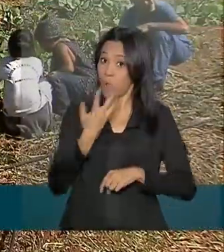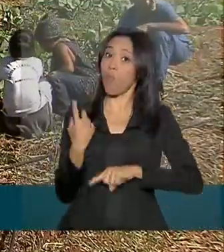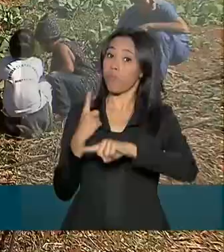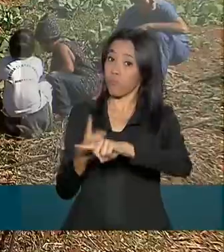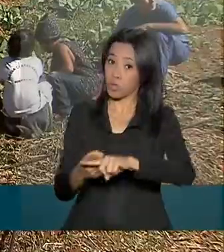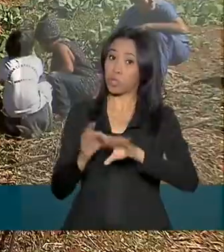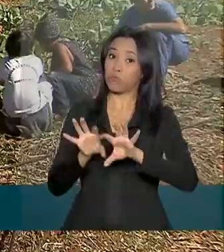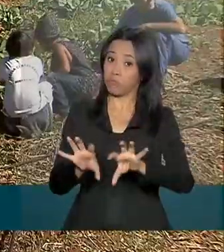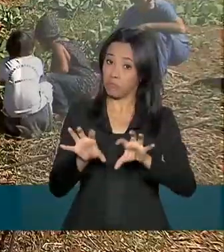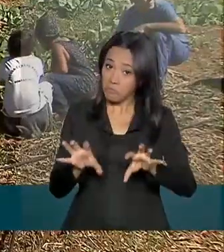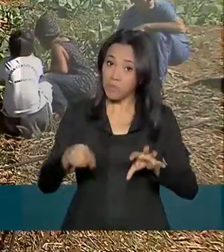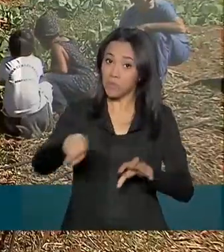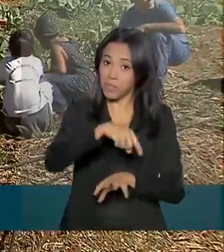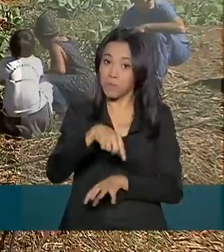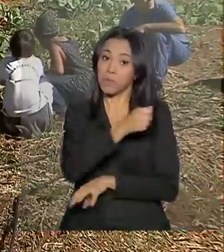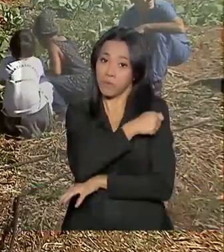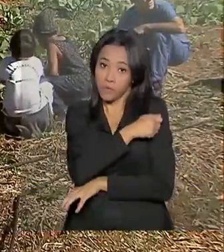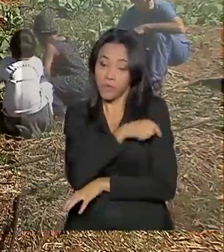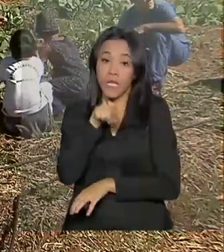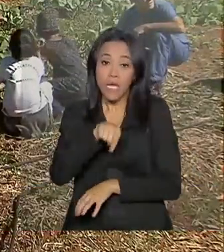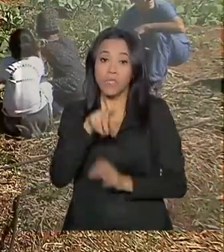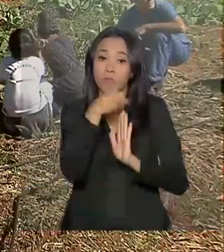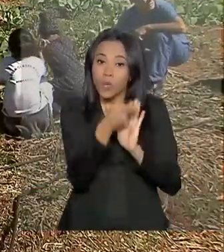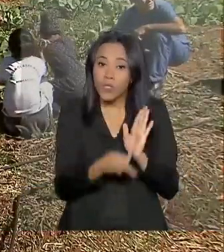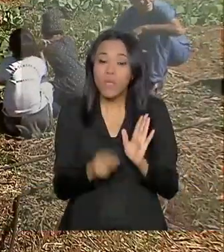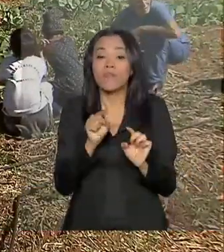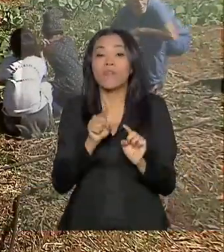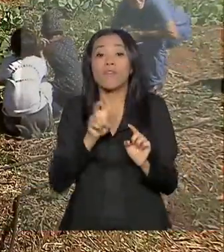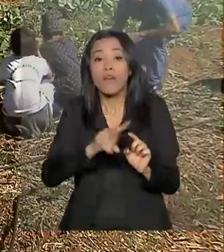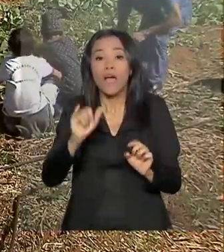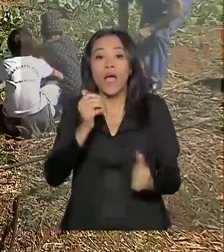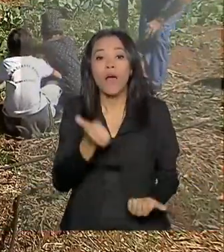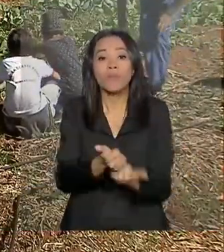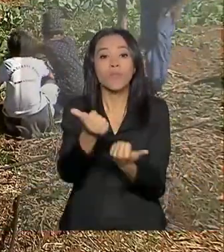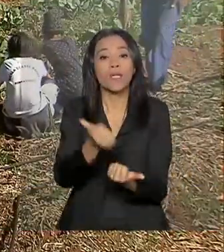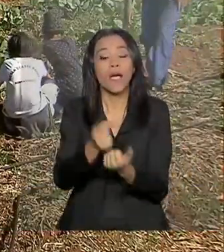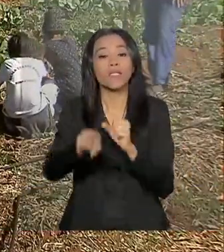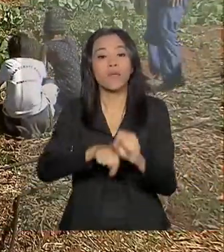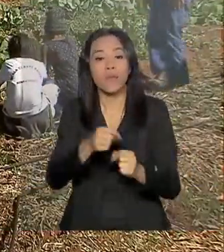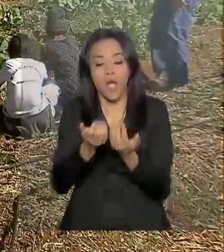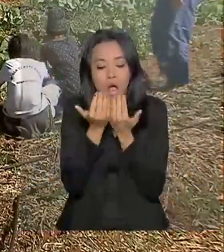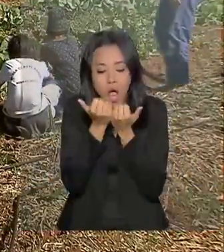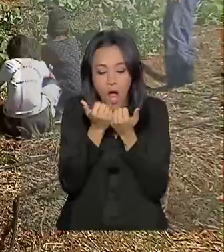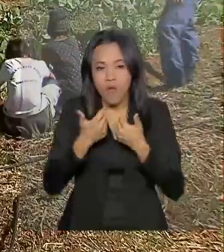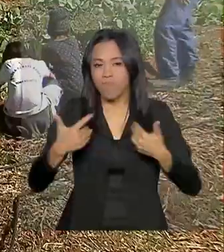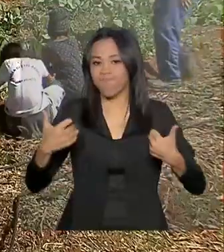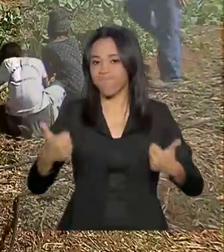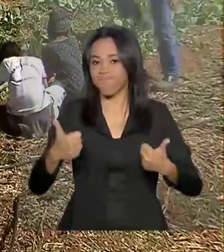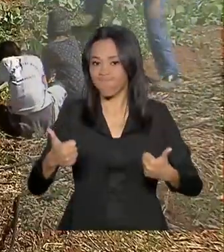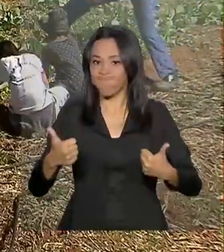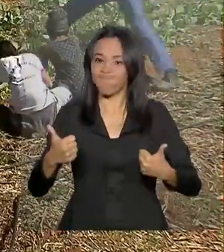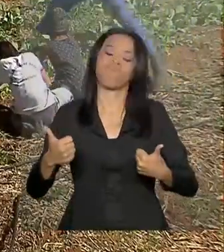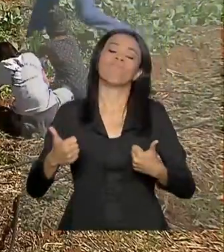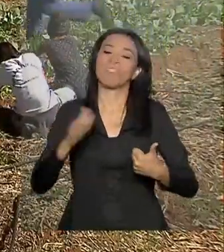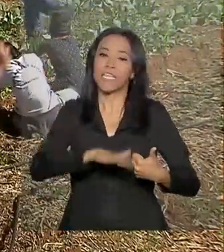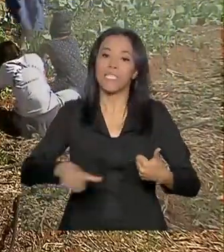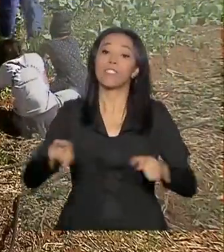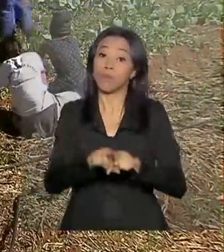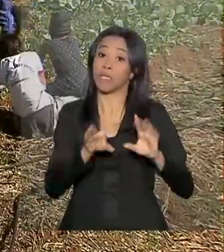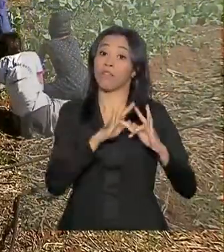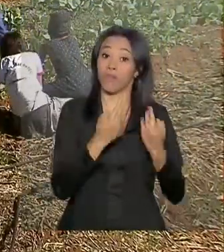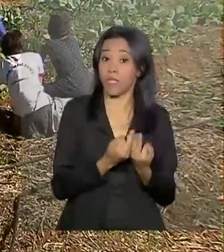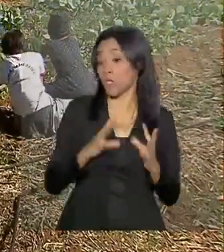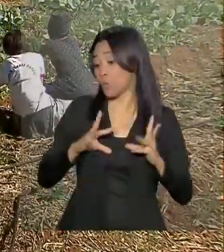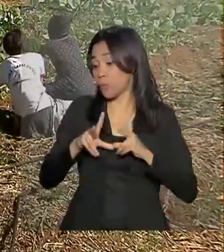rendimento escolar, o projeto também contribui para melhorar a alimentação das crianças e de seus familiares. Já que